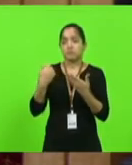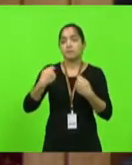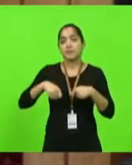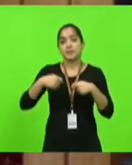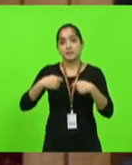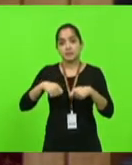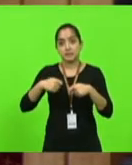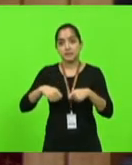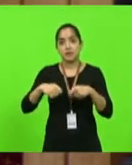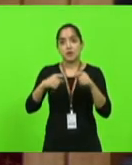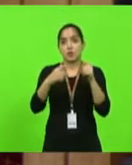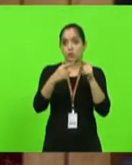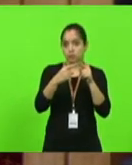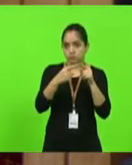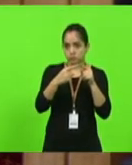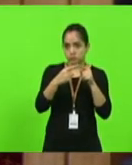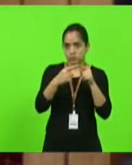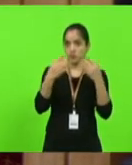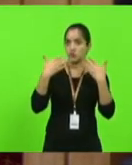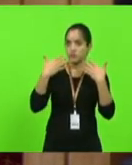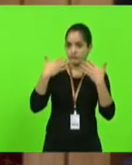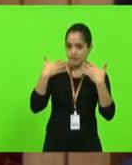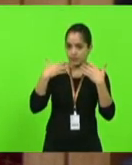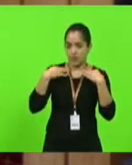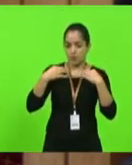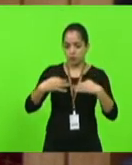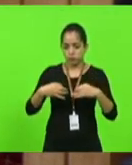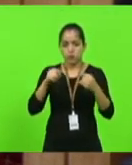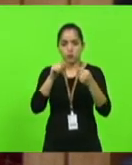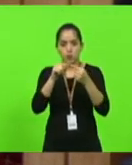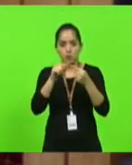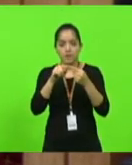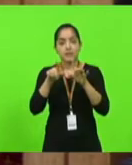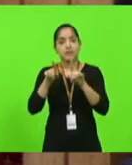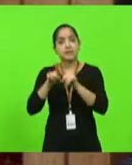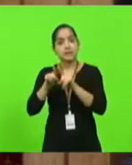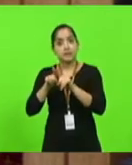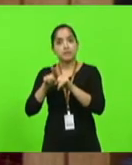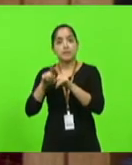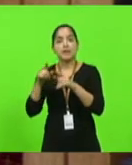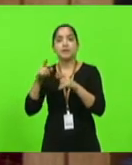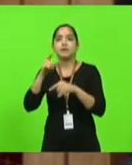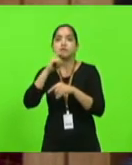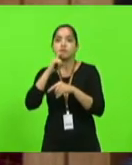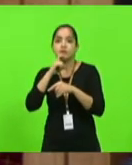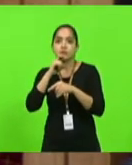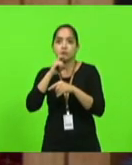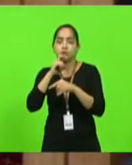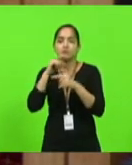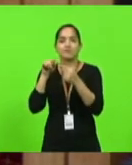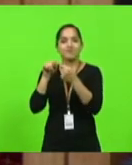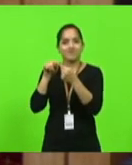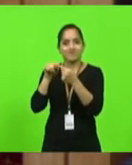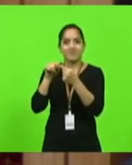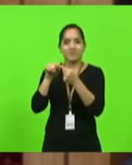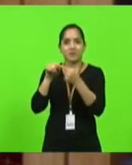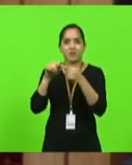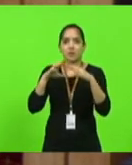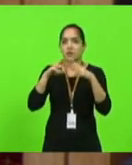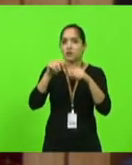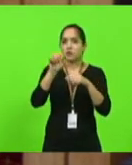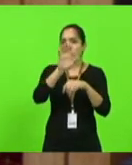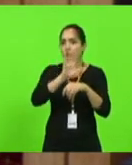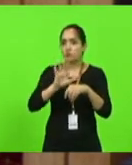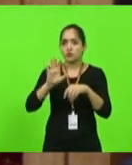conter o uniforme de verão, de educação física e precisa ter o uniforme de frio, porque em todo o estado nós